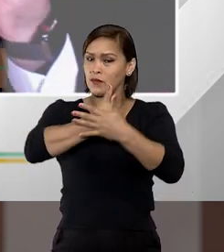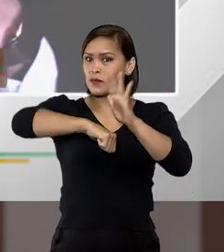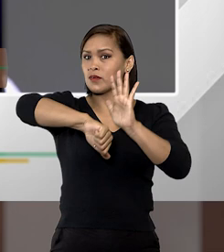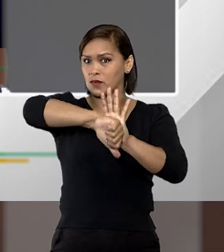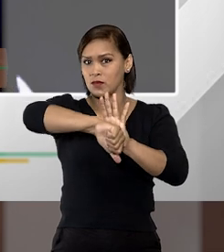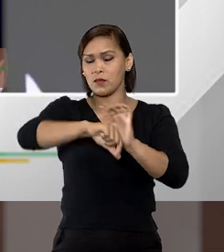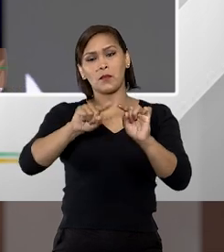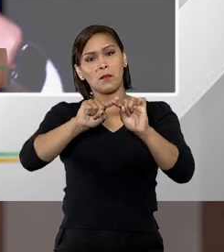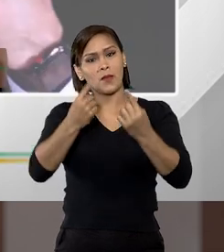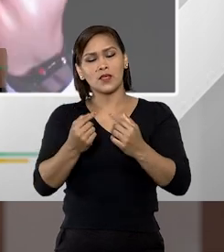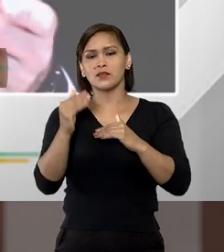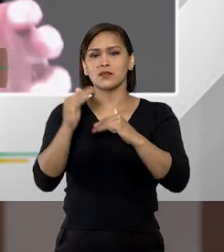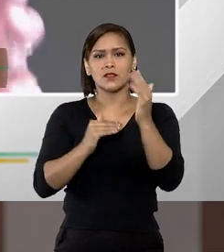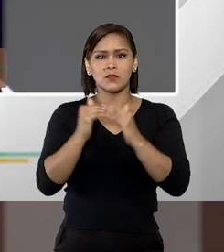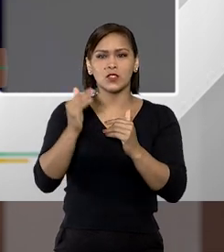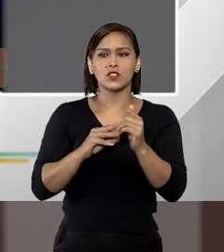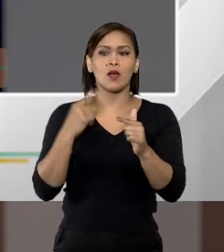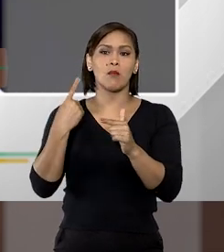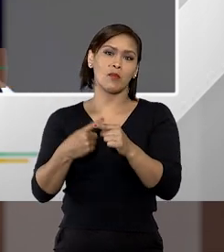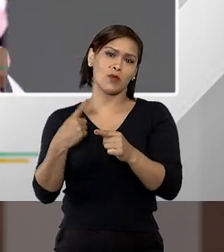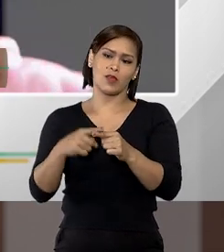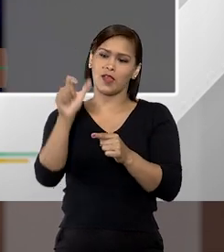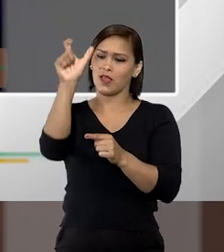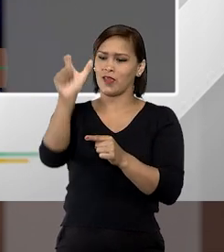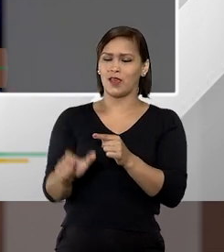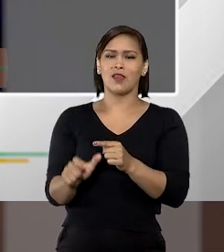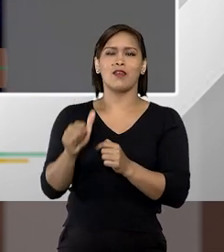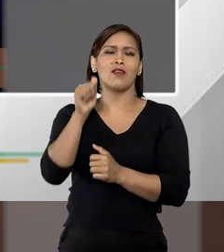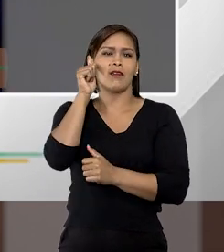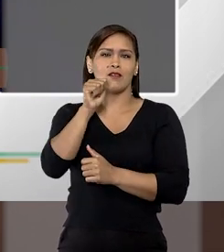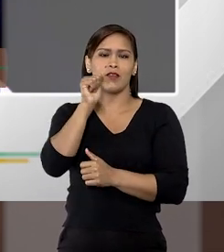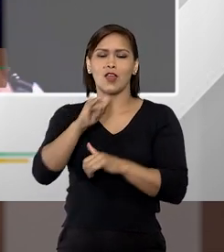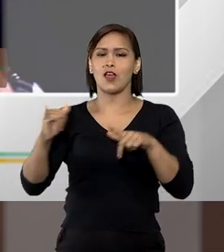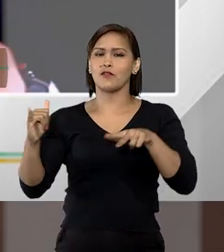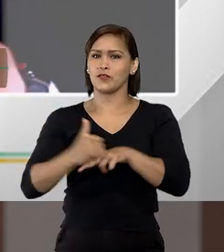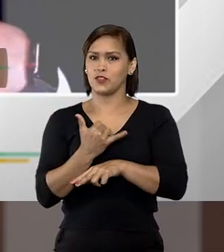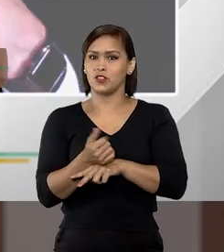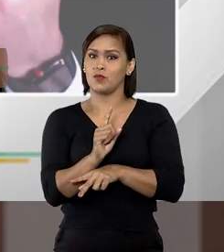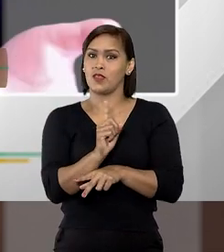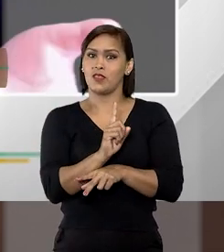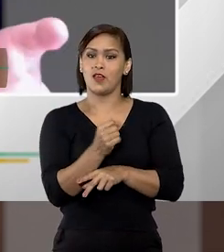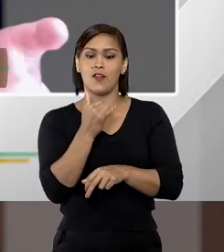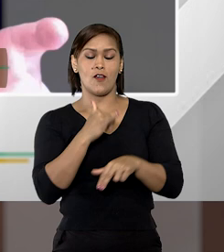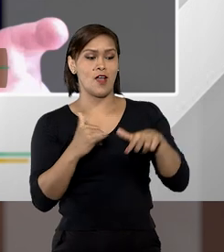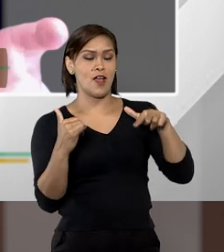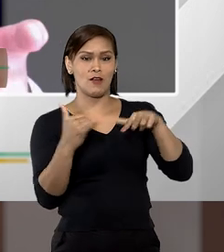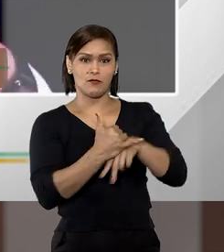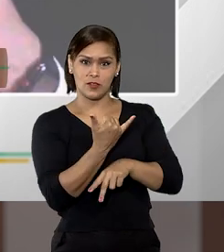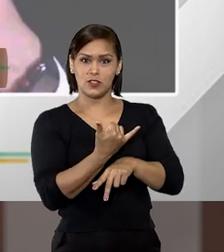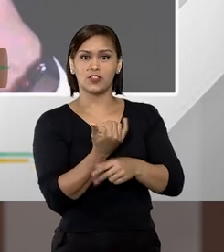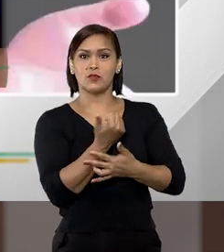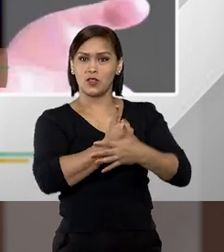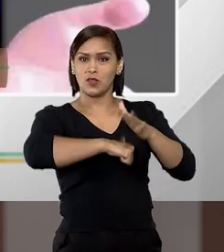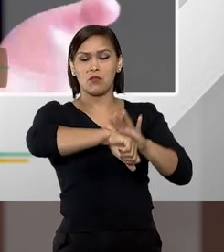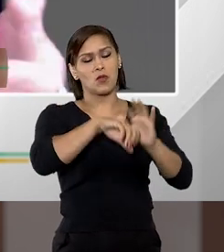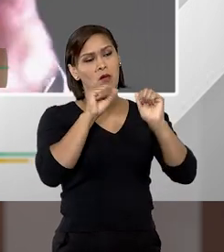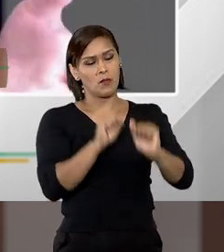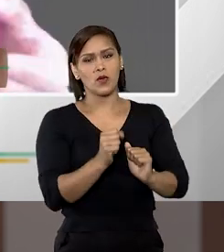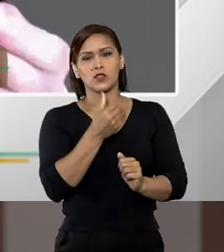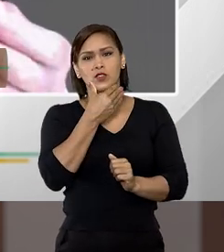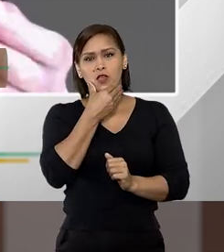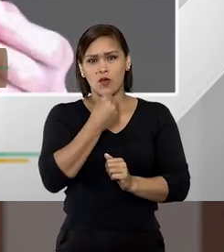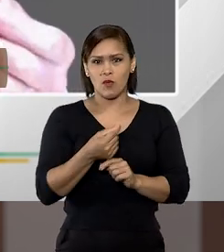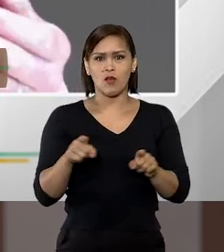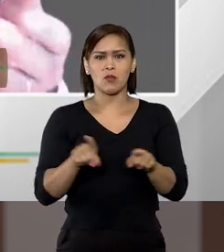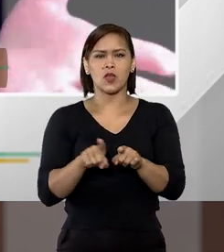mas que não é praticado em razão fundamentalmente do sexo feminino da vítima, tá? A vítima do crime passional, ela pode ser o homem, como